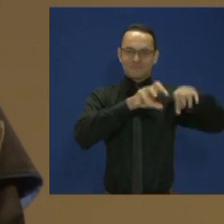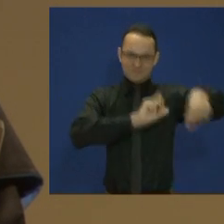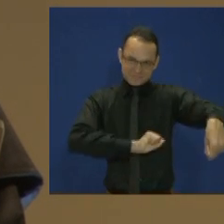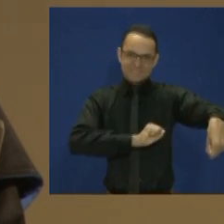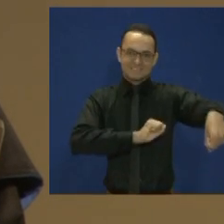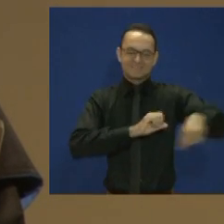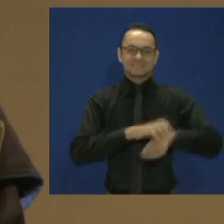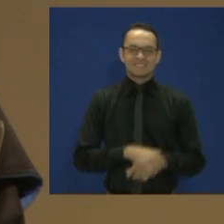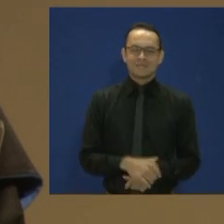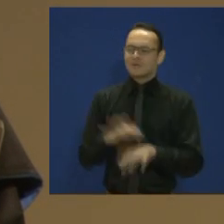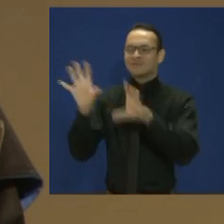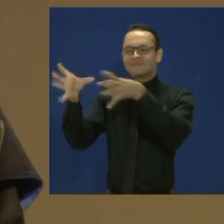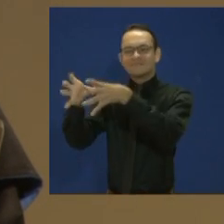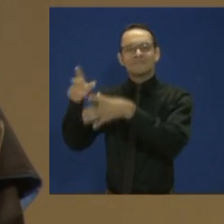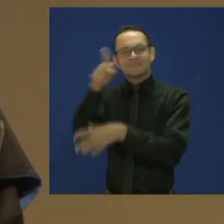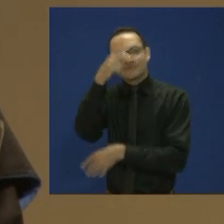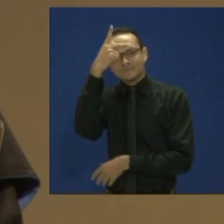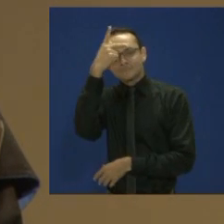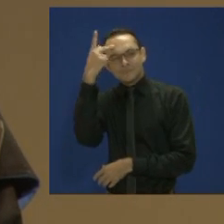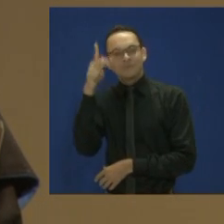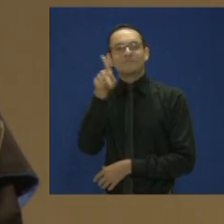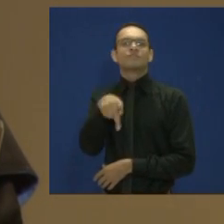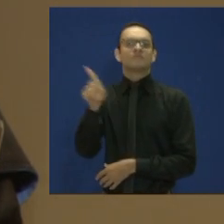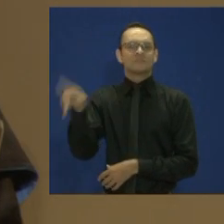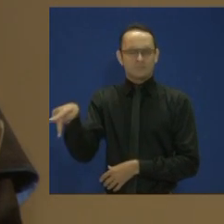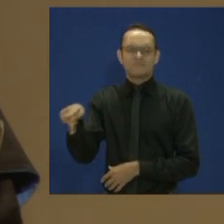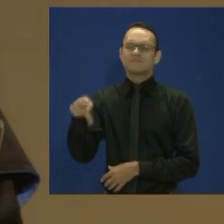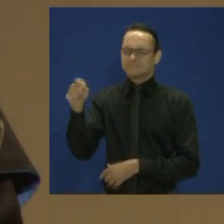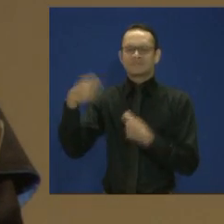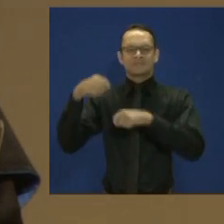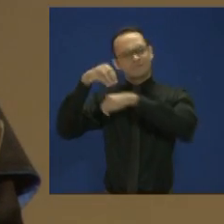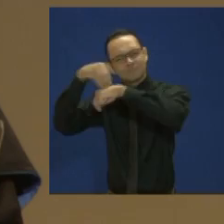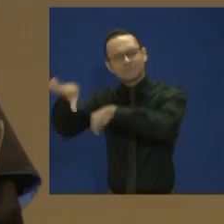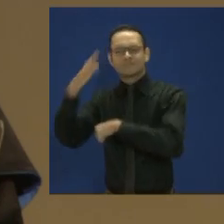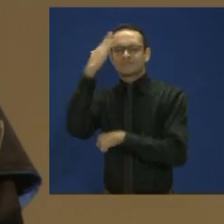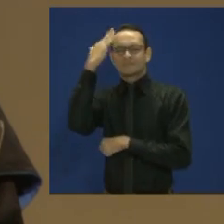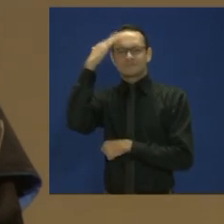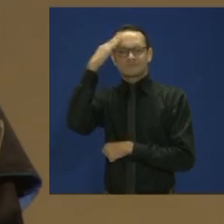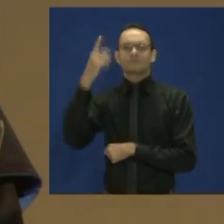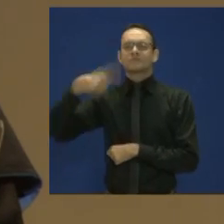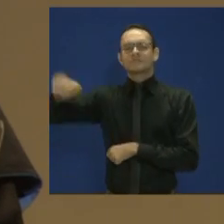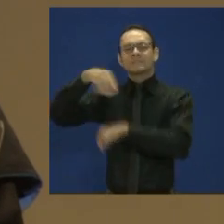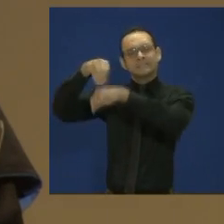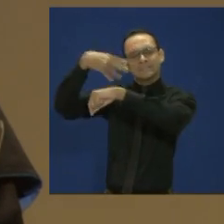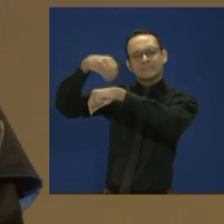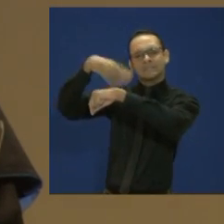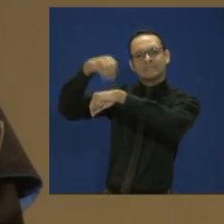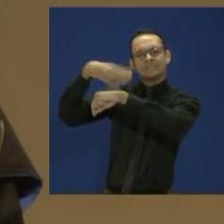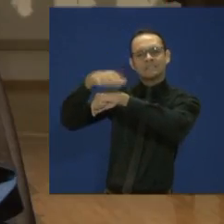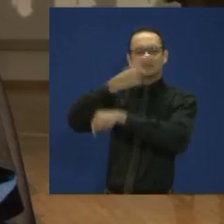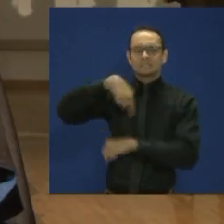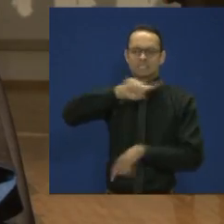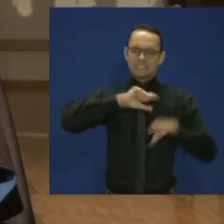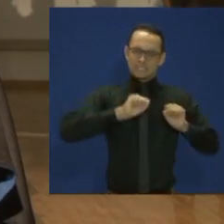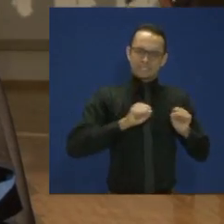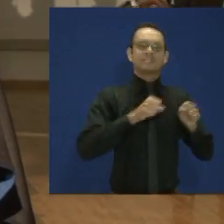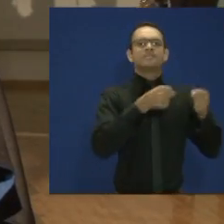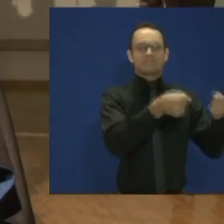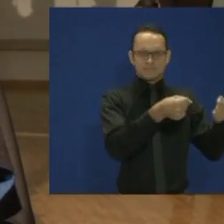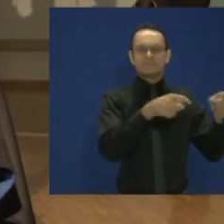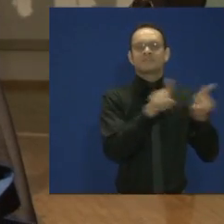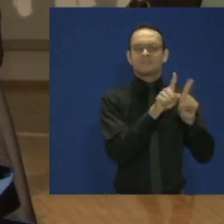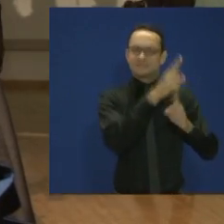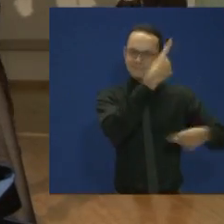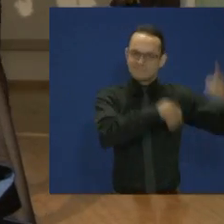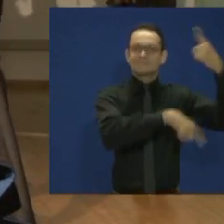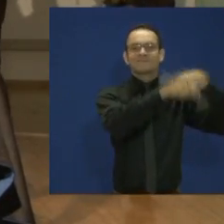alunos, saberemos reconhecer os seus esforços, e que os senhores fazem e farão parte de todo o nosso sucesso.